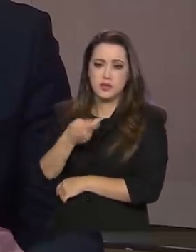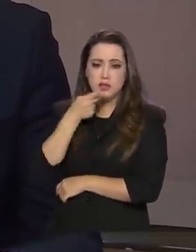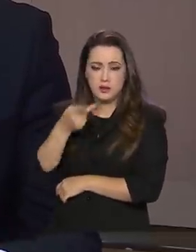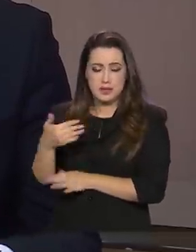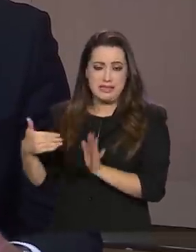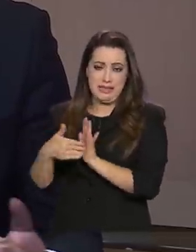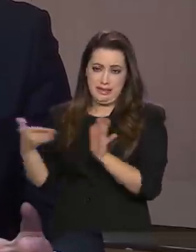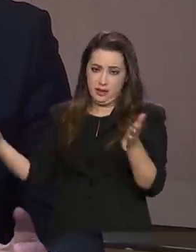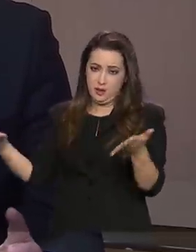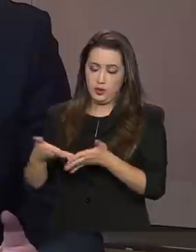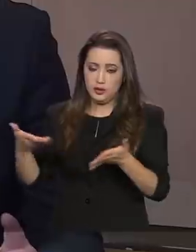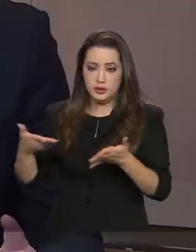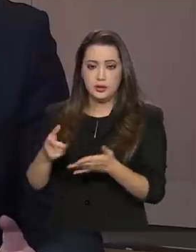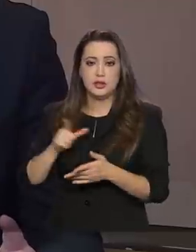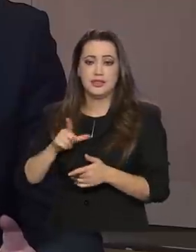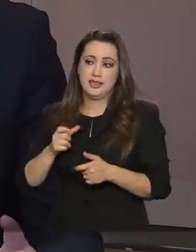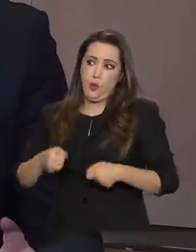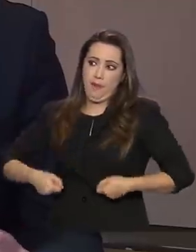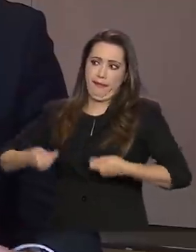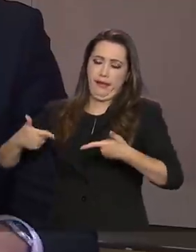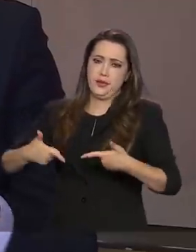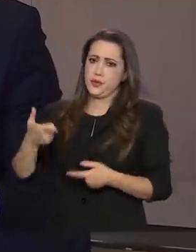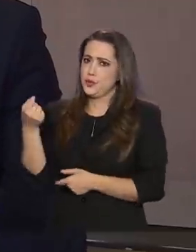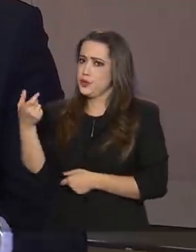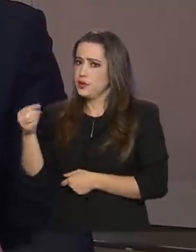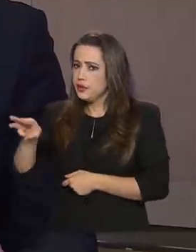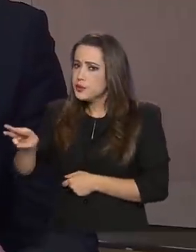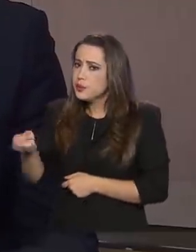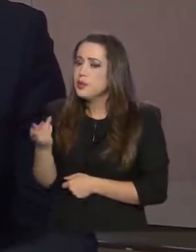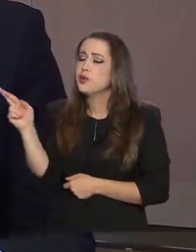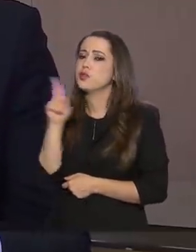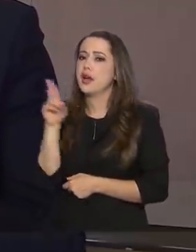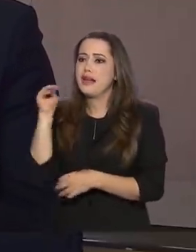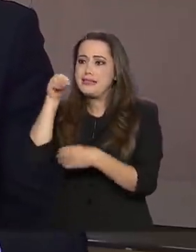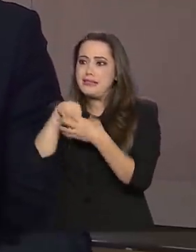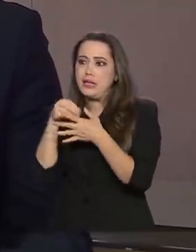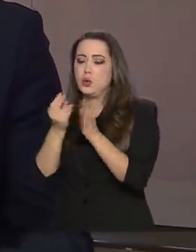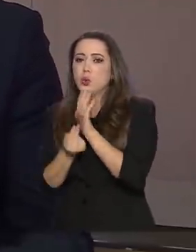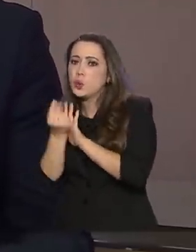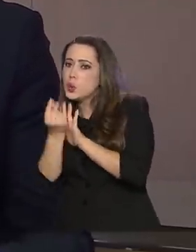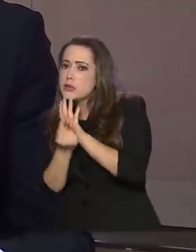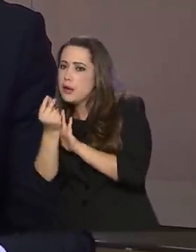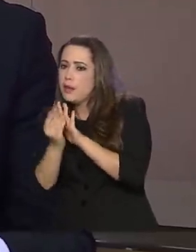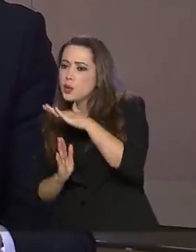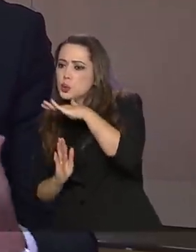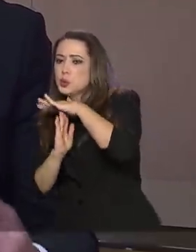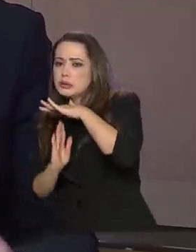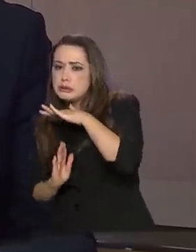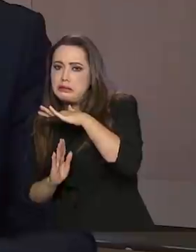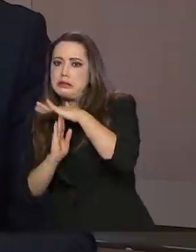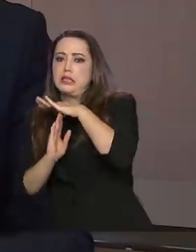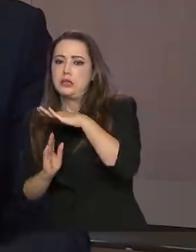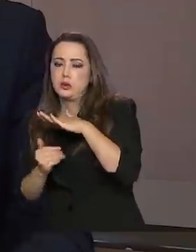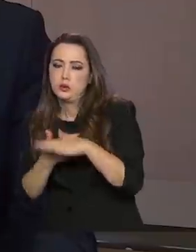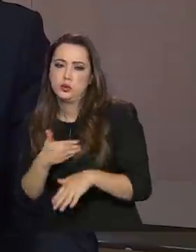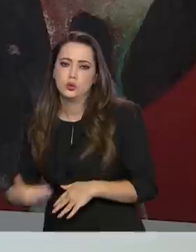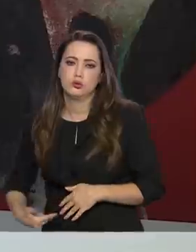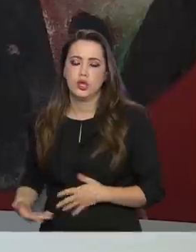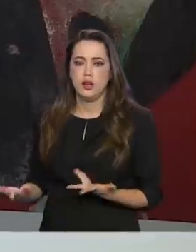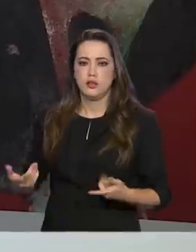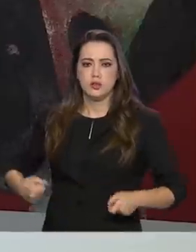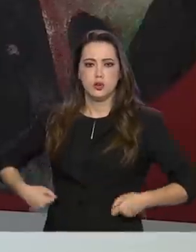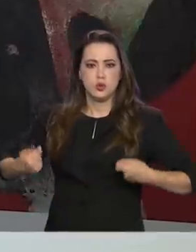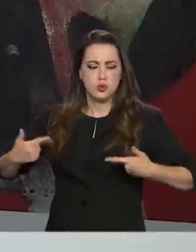até esse momento tem um custo de 200 bilhões de reais, dentro do orçamento, dos gastos públicos, desse equilíbrio fiscal?